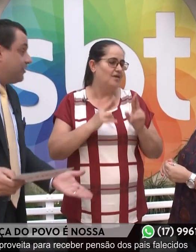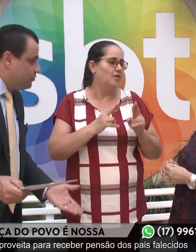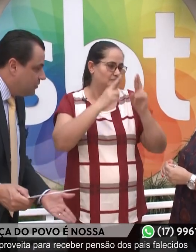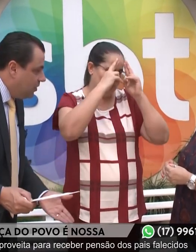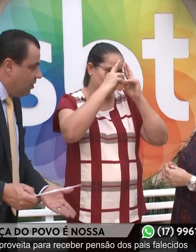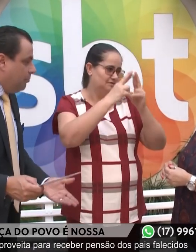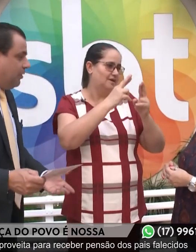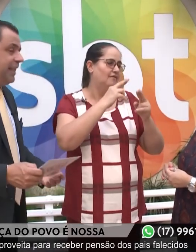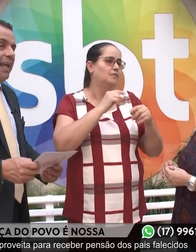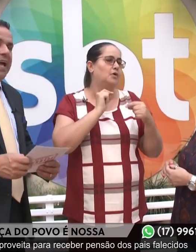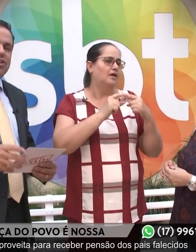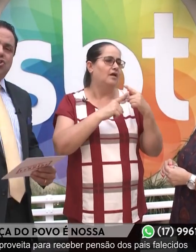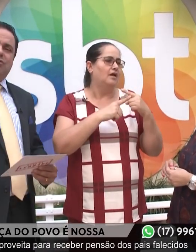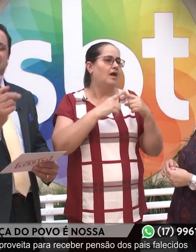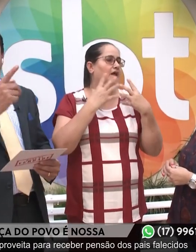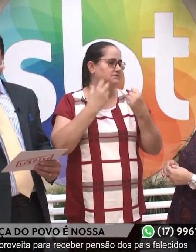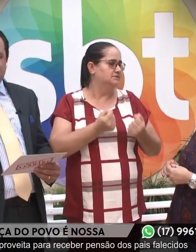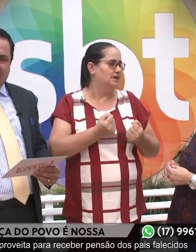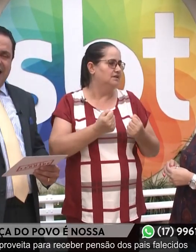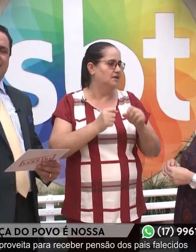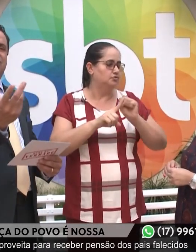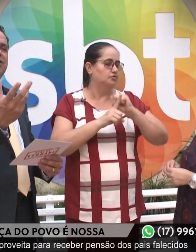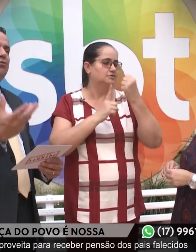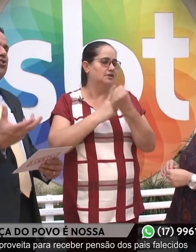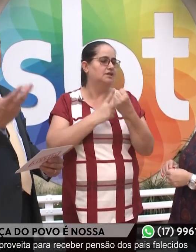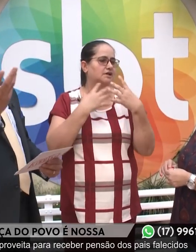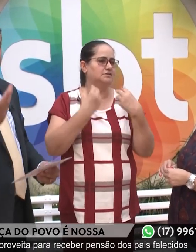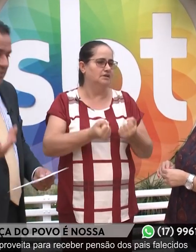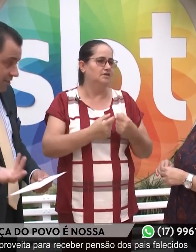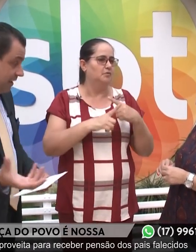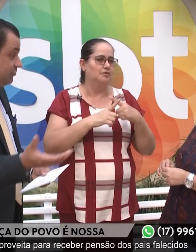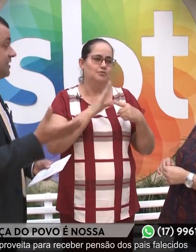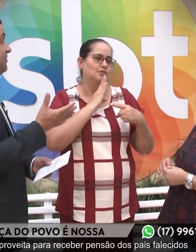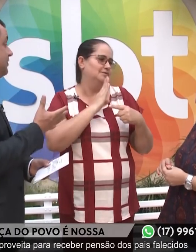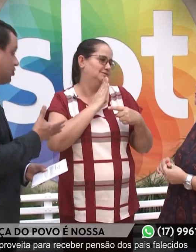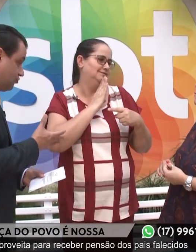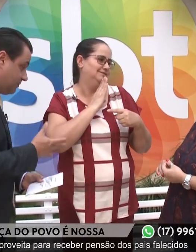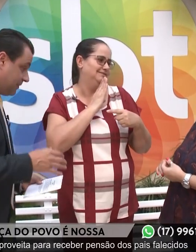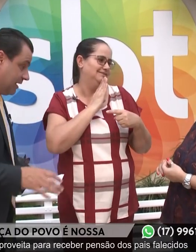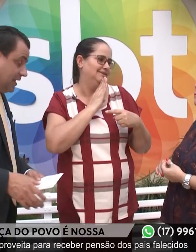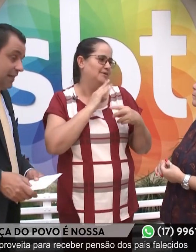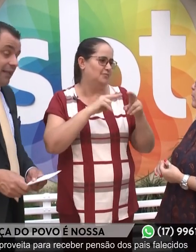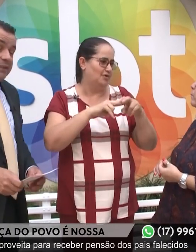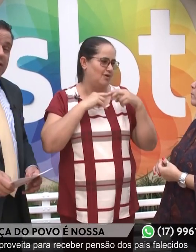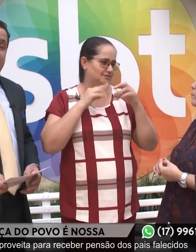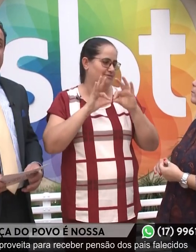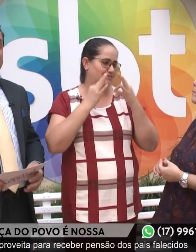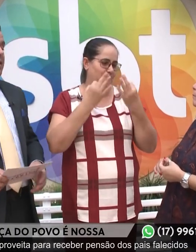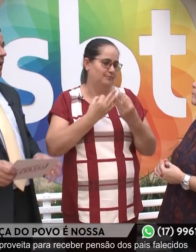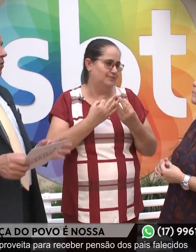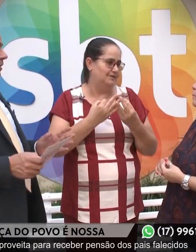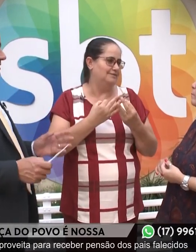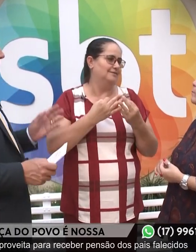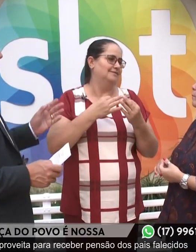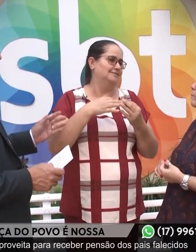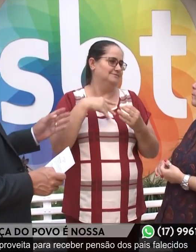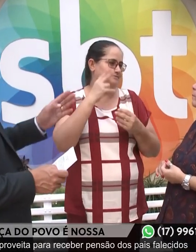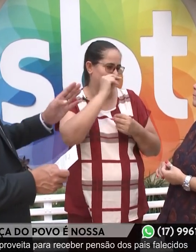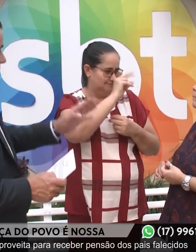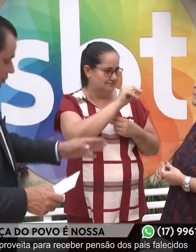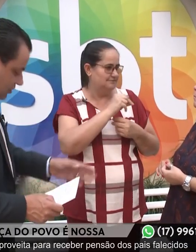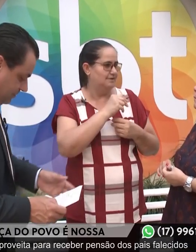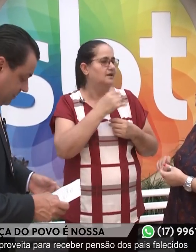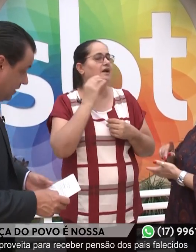correto. Por quê? A sociedade não tinha conhecimento desse vício. Então, primeira coisa,